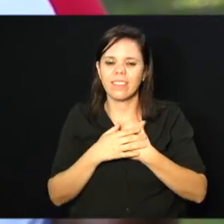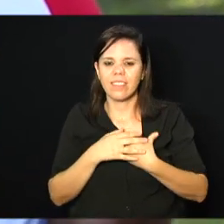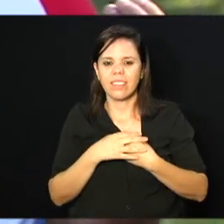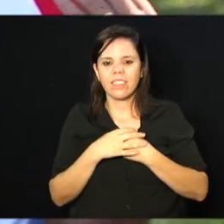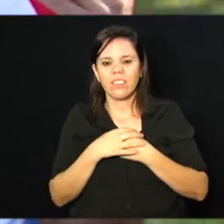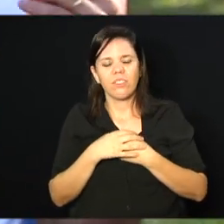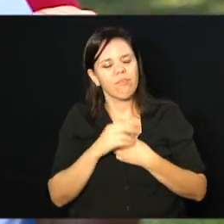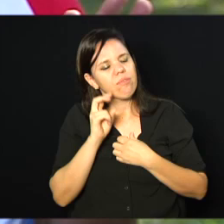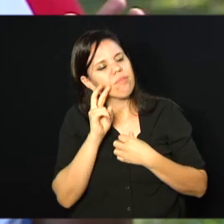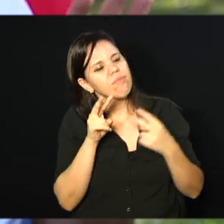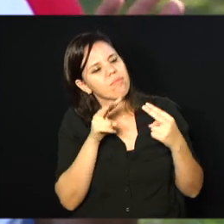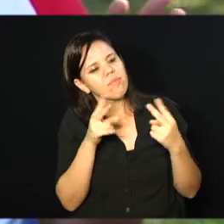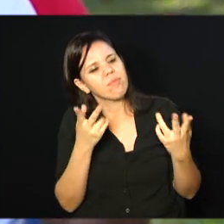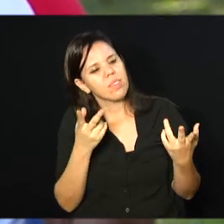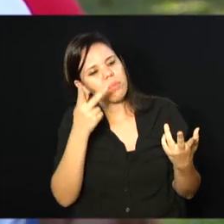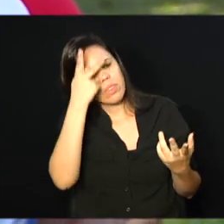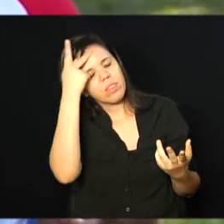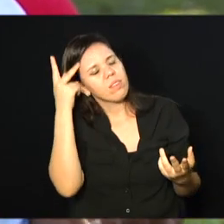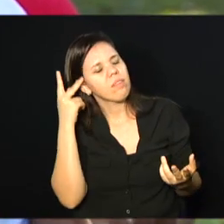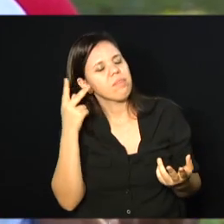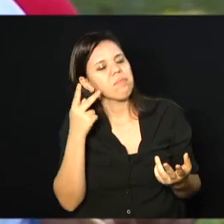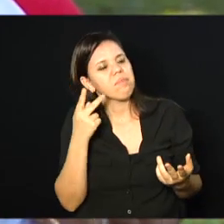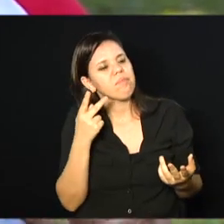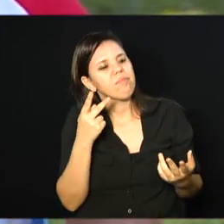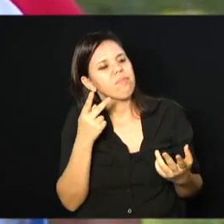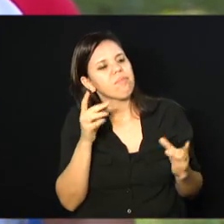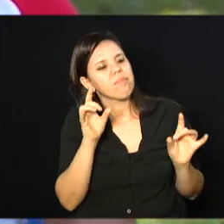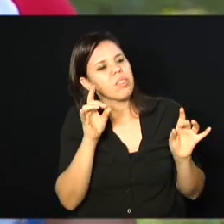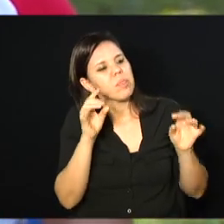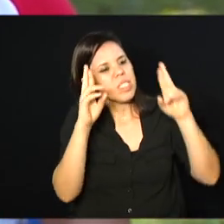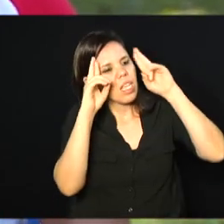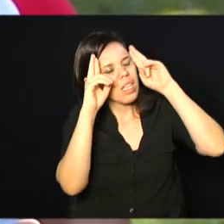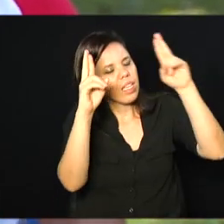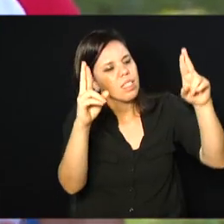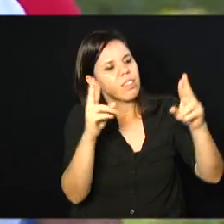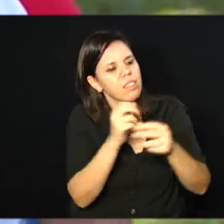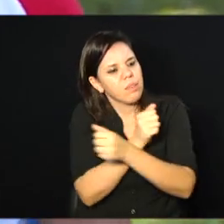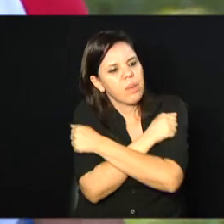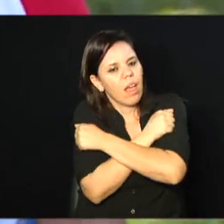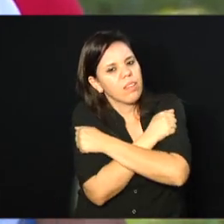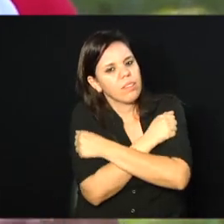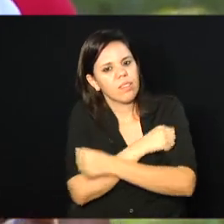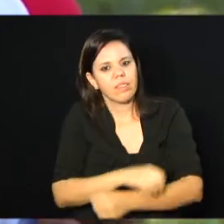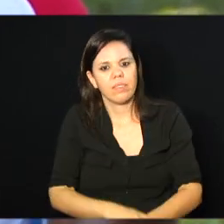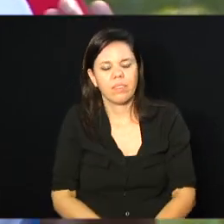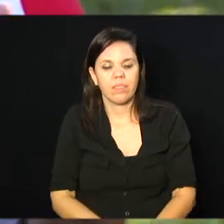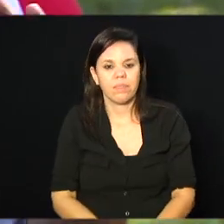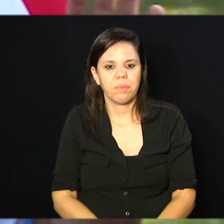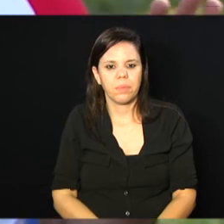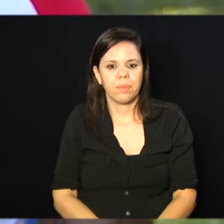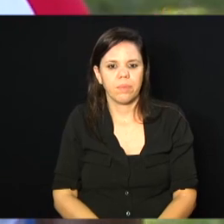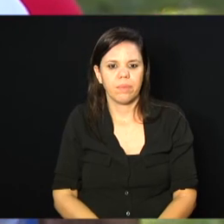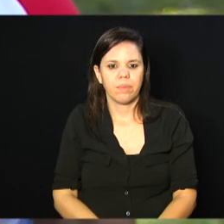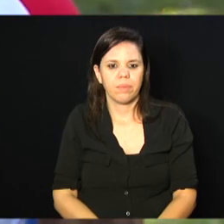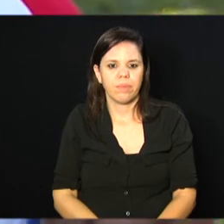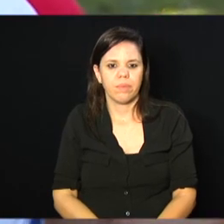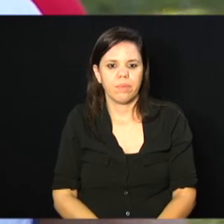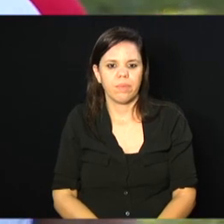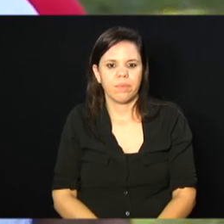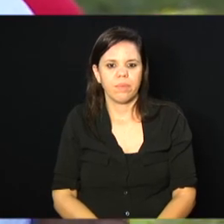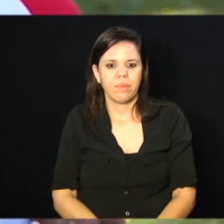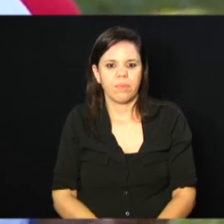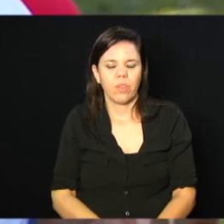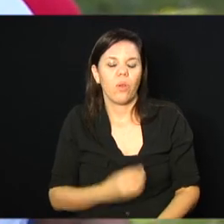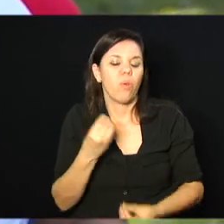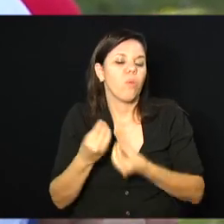voluntário é um olhar diferente. É um olhar de abraço mesmo, né? Então, não existe, eu acho